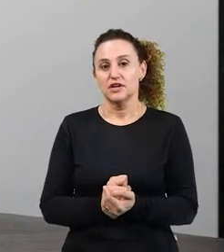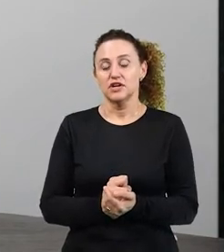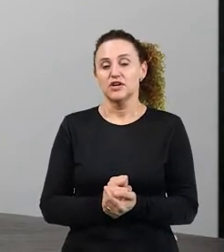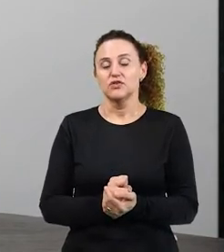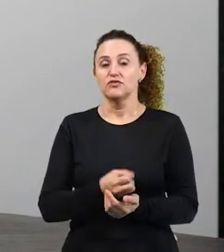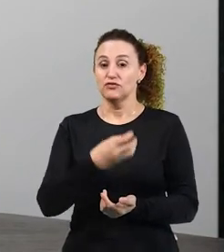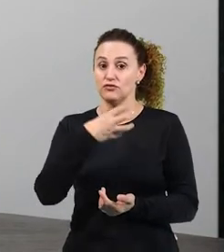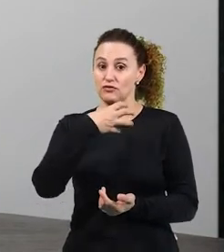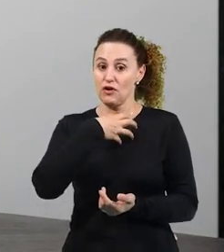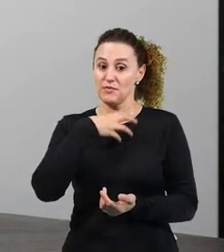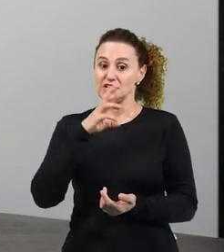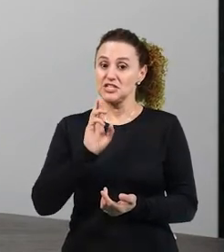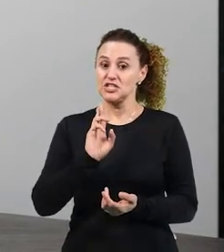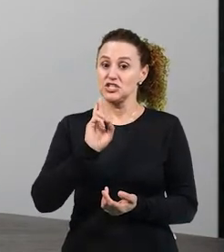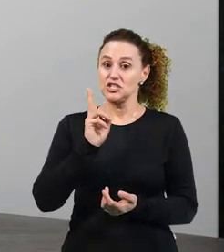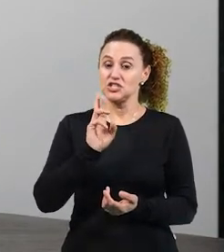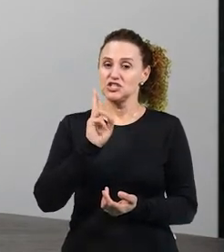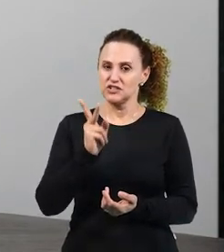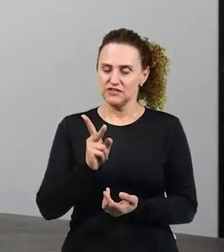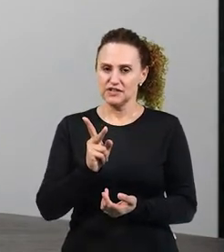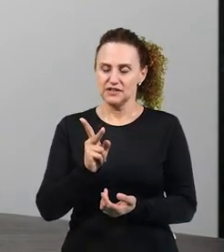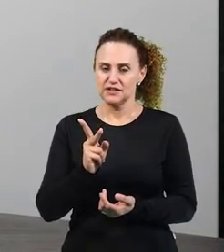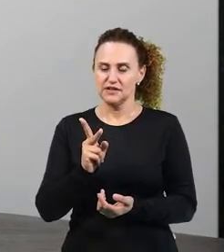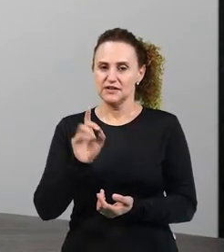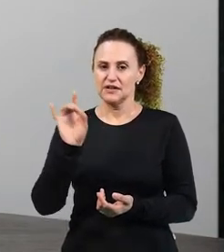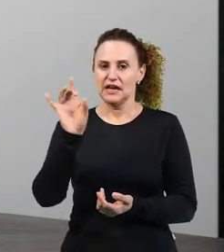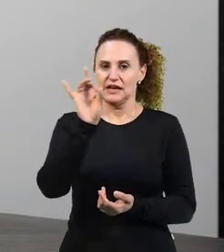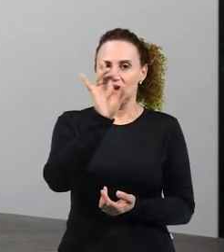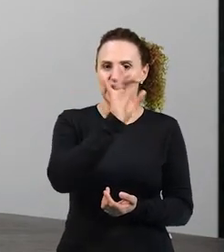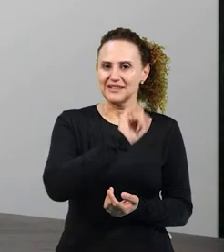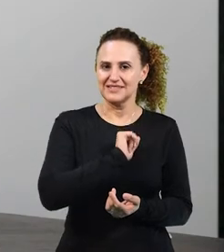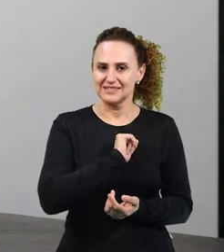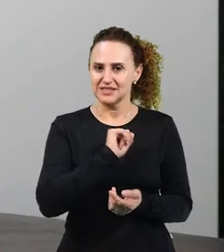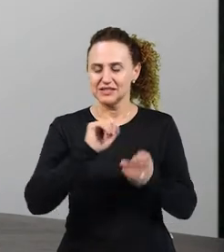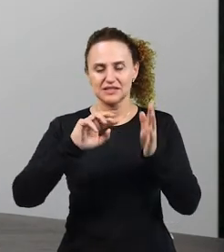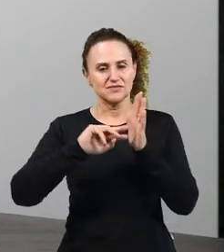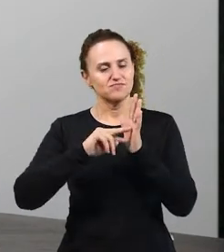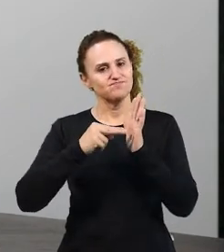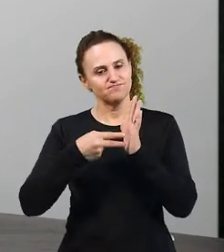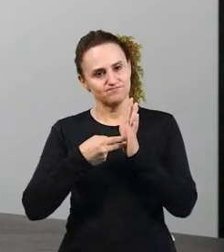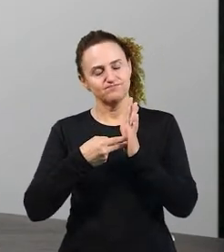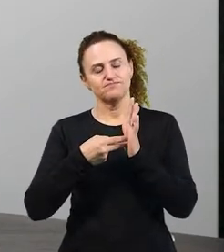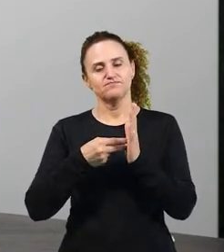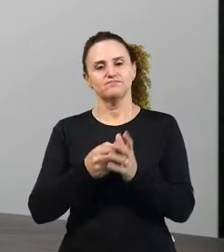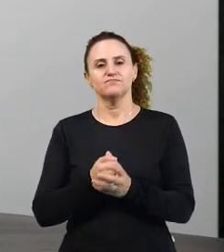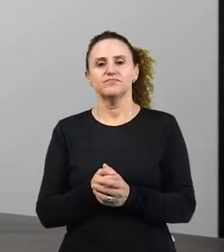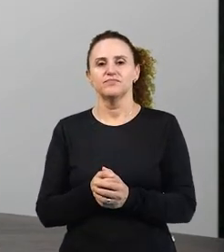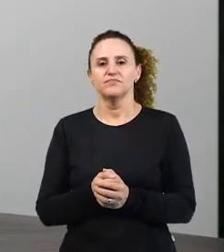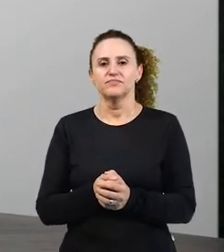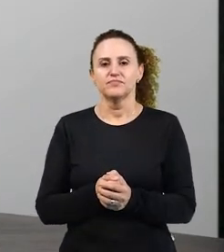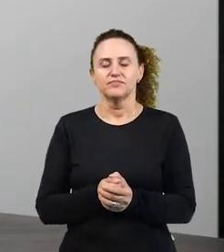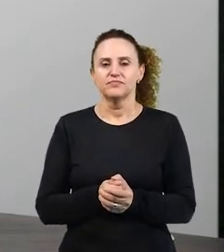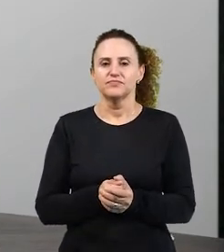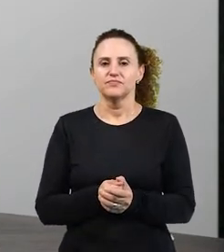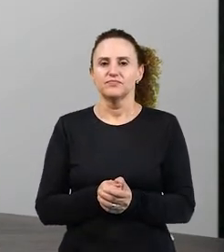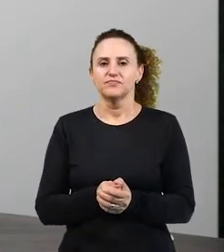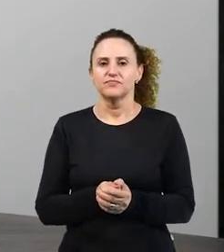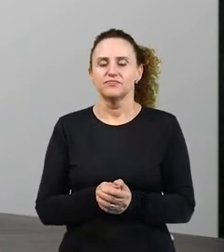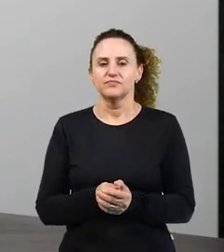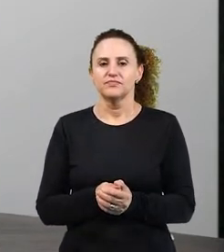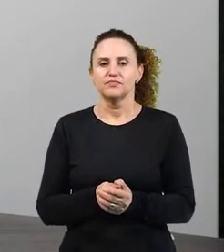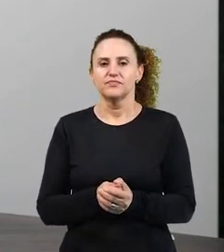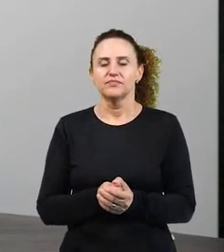formas diferentes para cada significado. E aí, você classifica de forma diferente essas palavras,